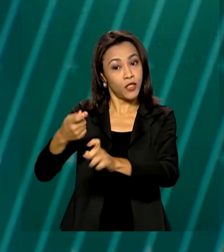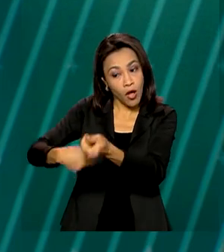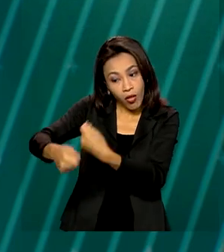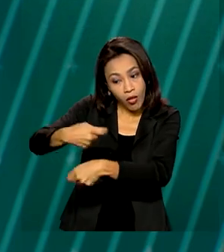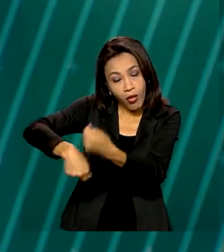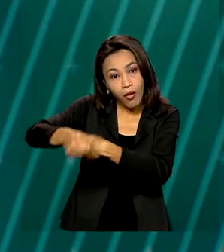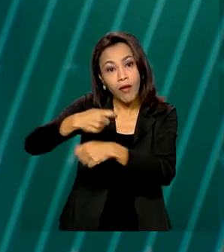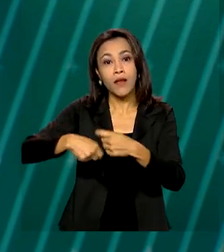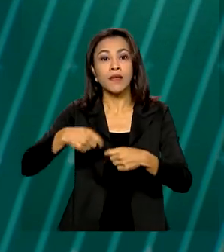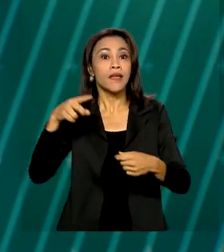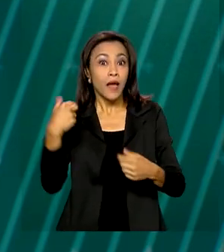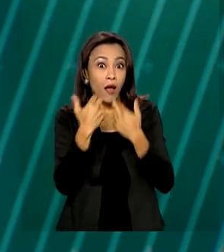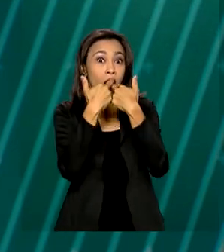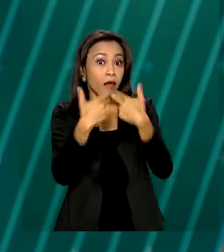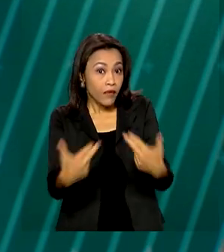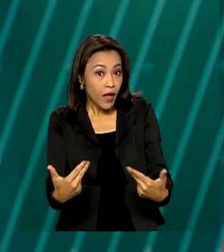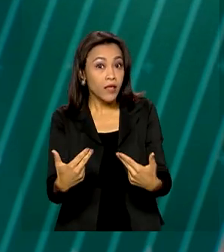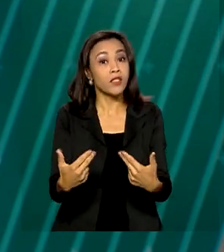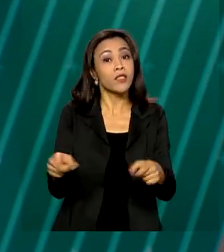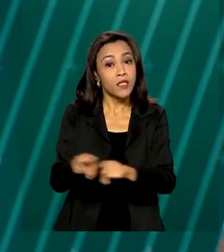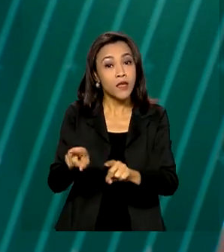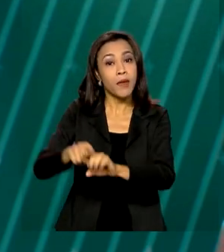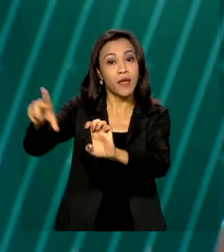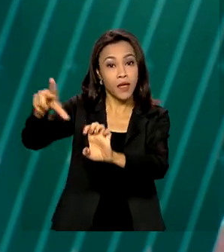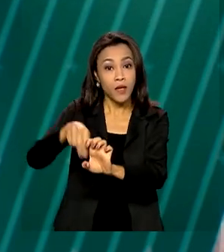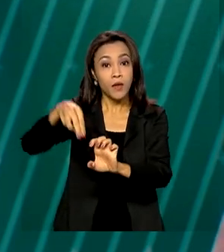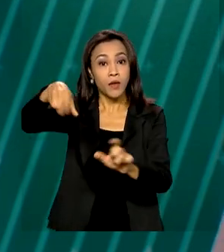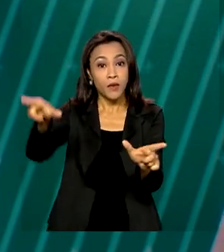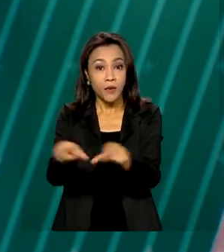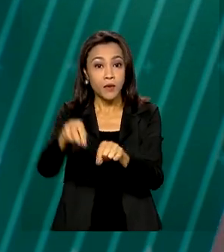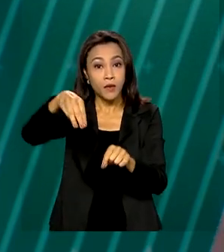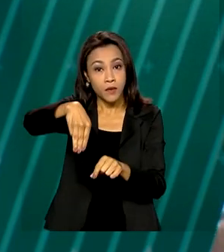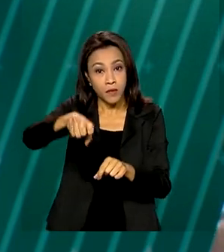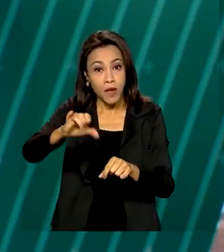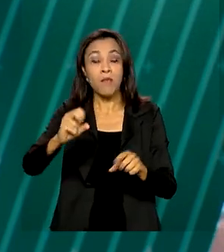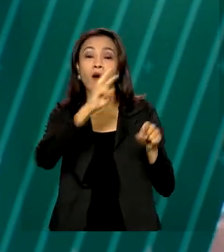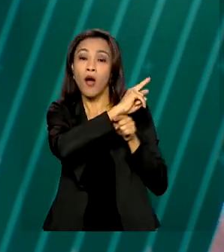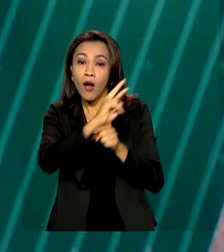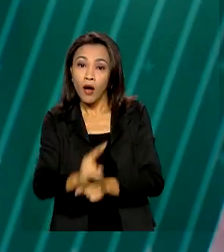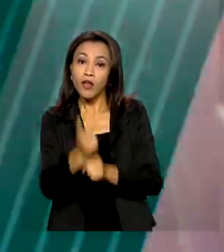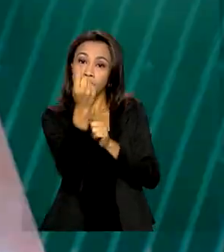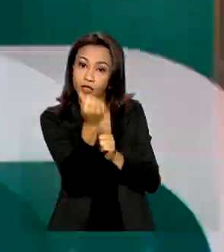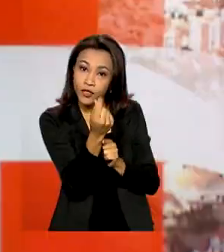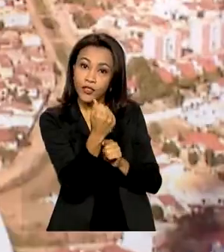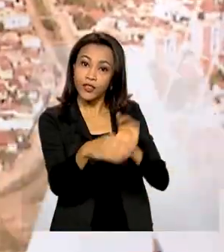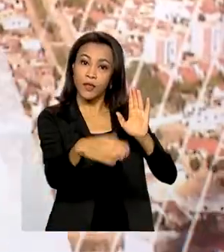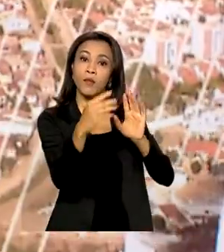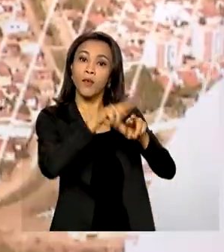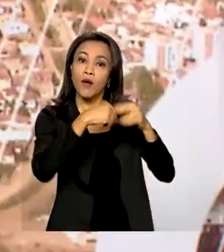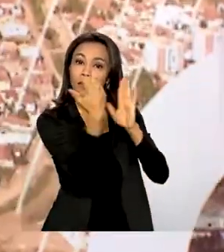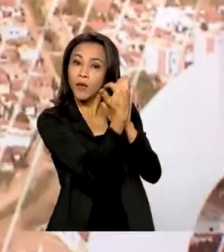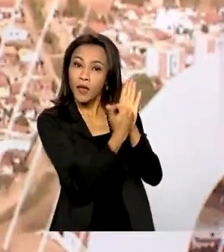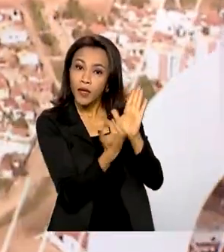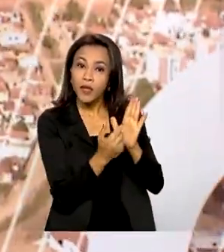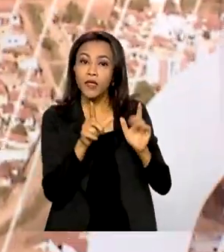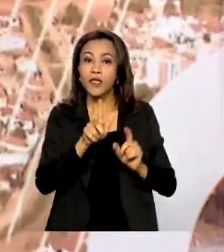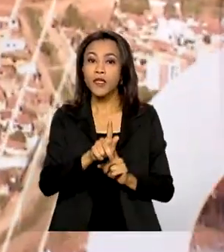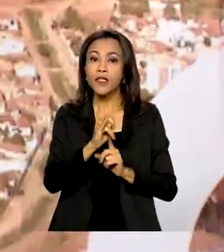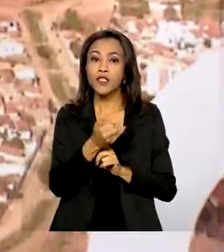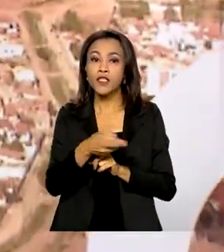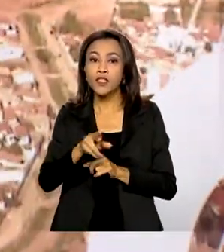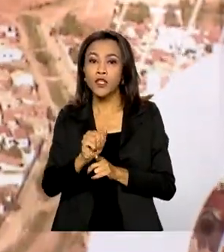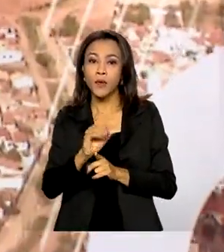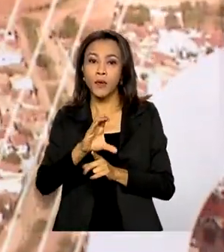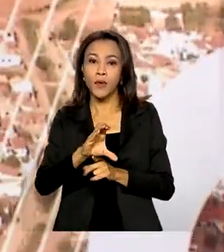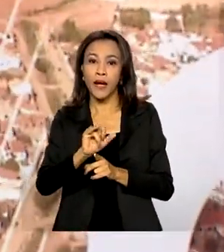microempreendedores individuais também poderão solicitar o empréstimo por meio do Giro Caixa FGI, que